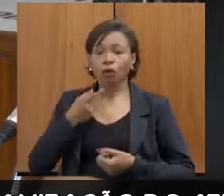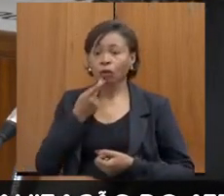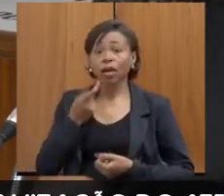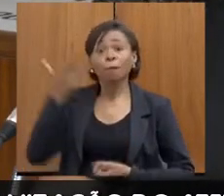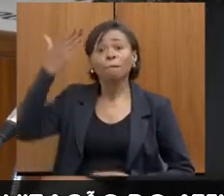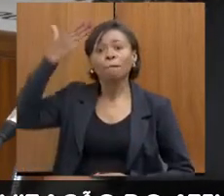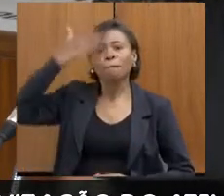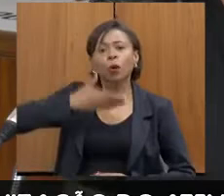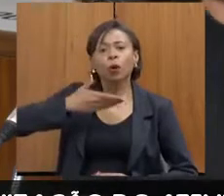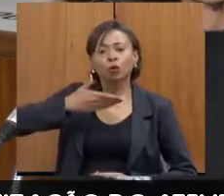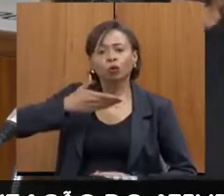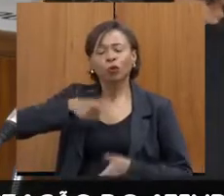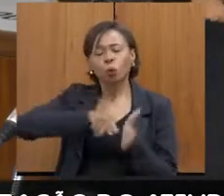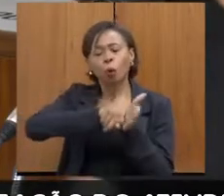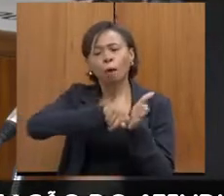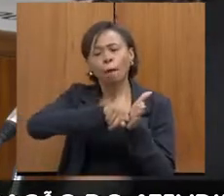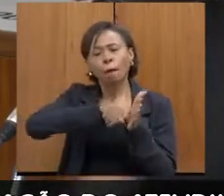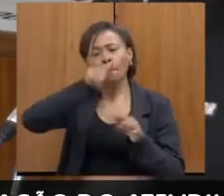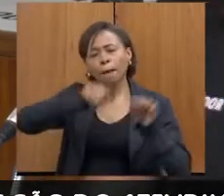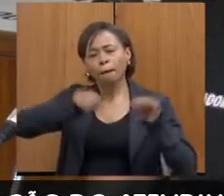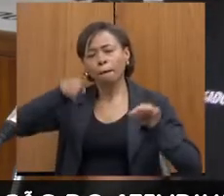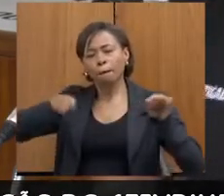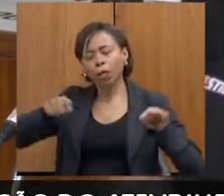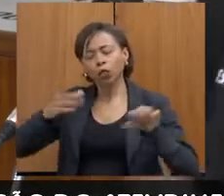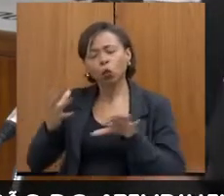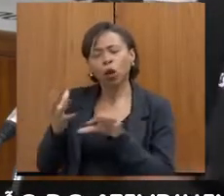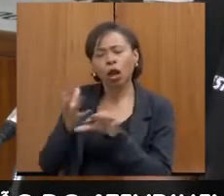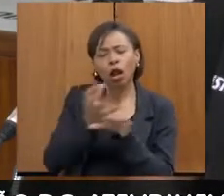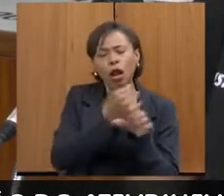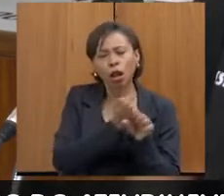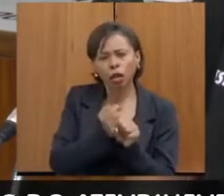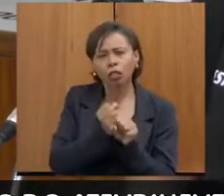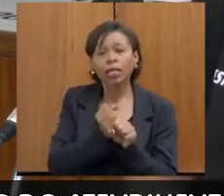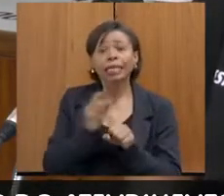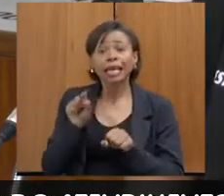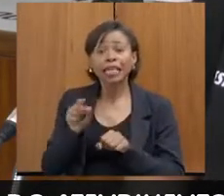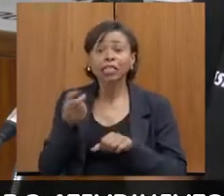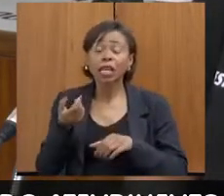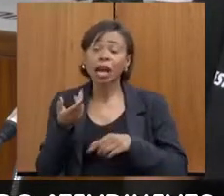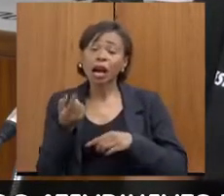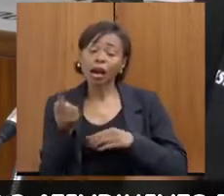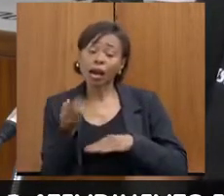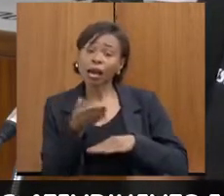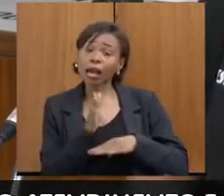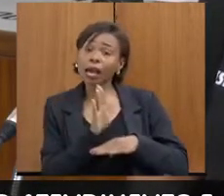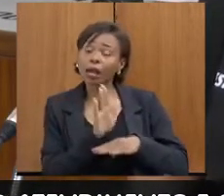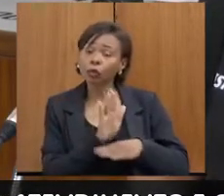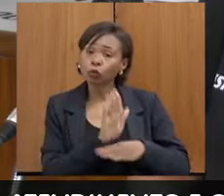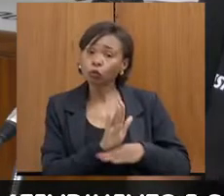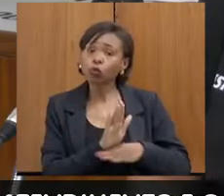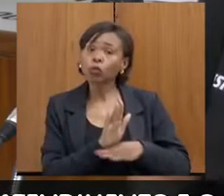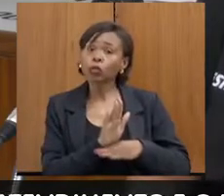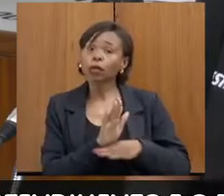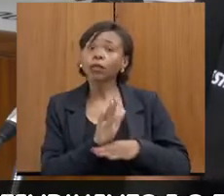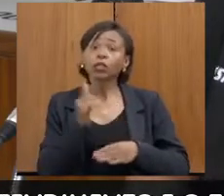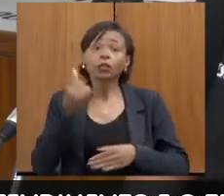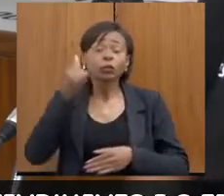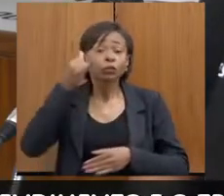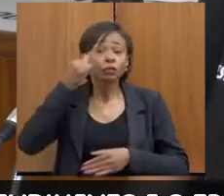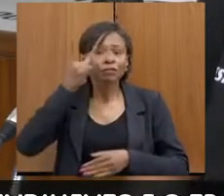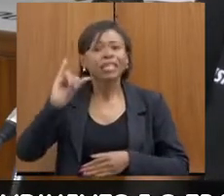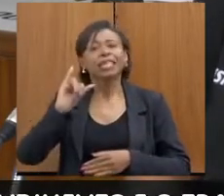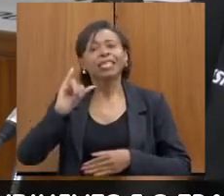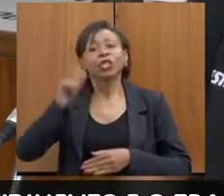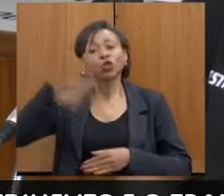estatisticamente que esse tipo de acolhimento causa impacto no índice de reincidência, comparando os dados de contagem. A mulher,